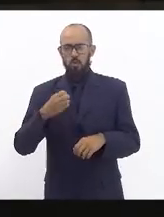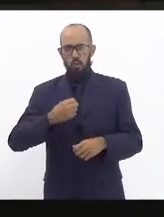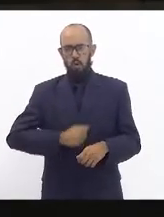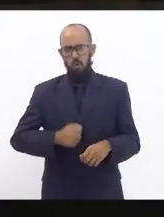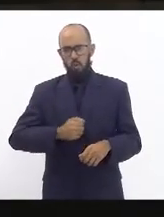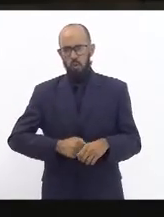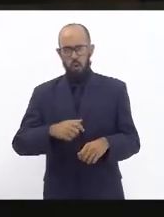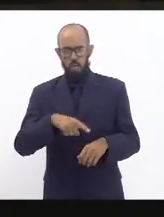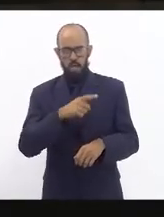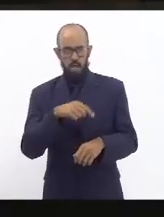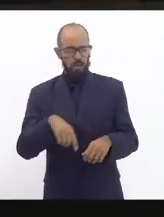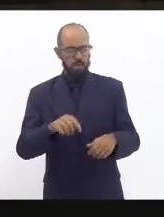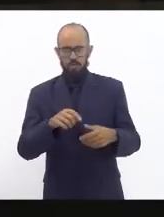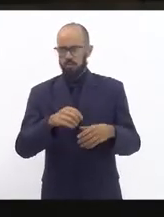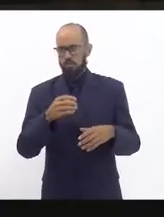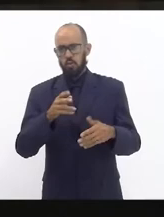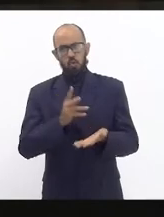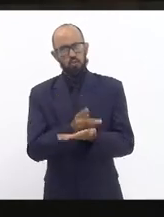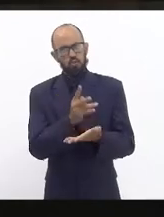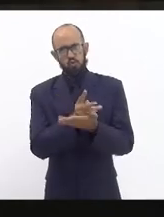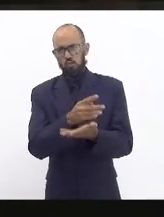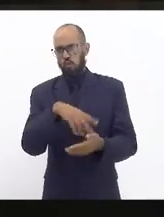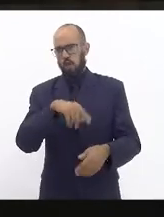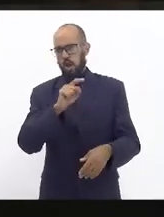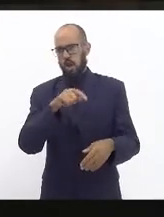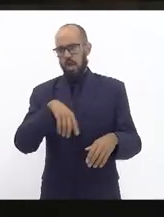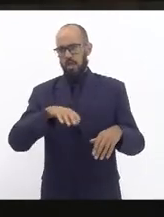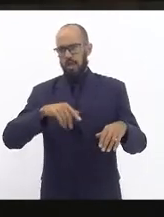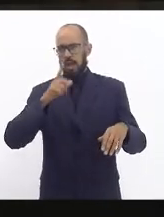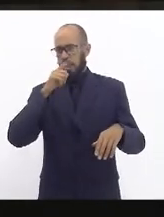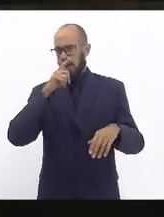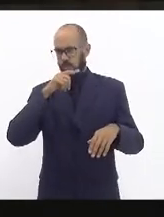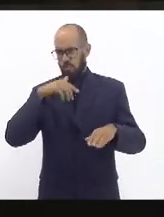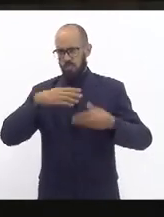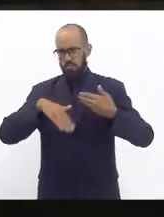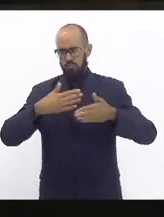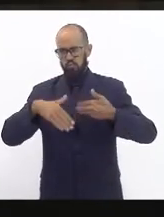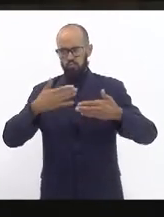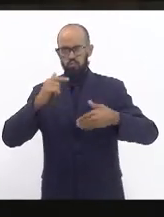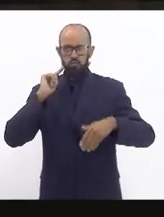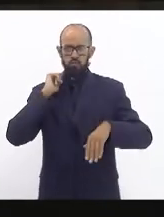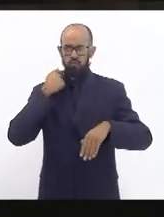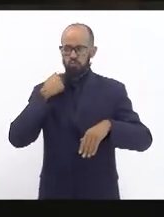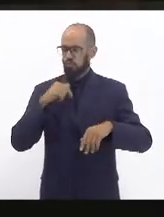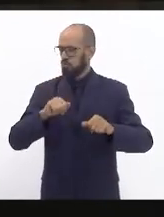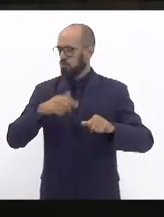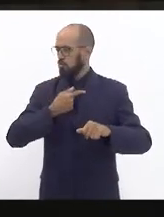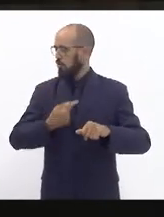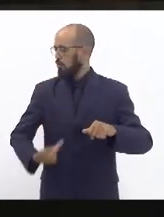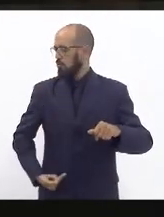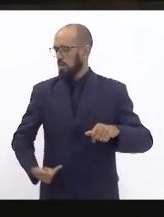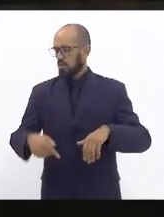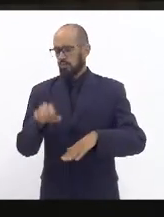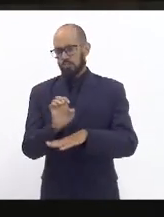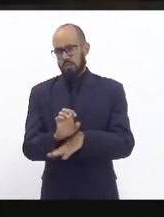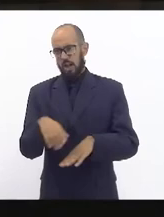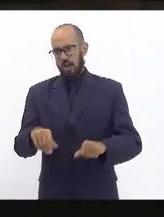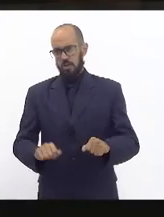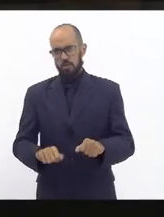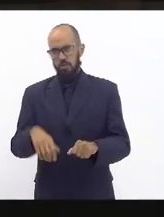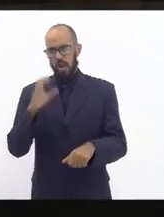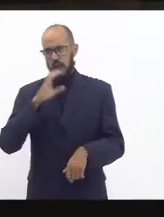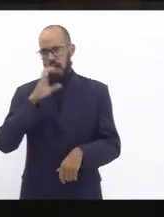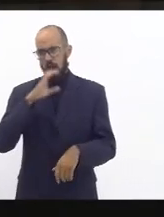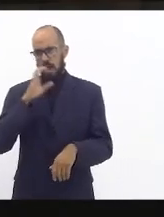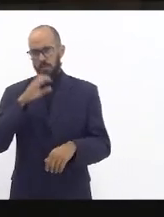que não tem nenhum projeto para despoluir aquela Baía de Sepitiba e o governo do Estado assim tempo recorde recorde